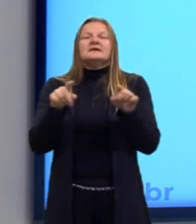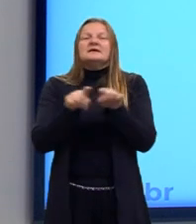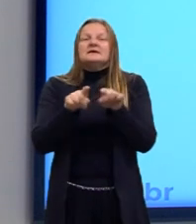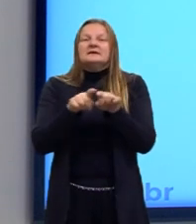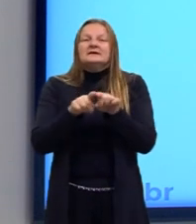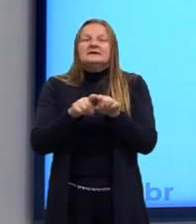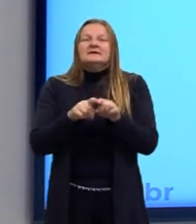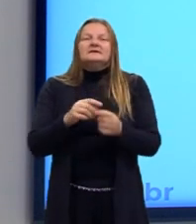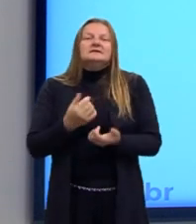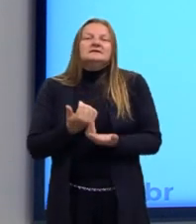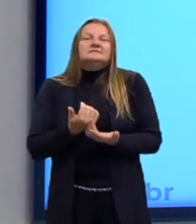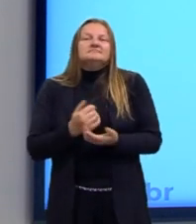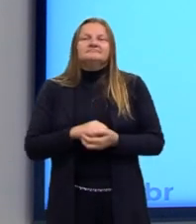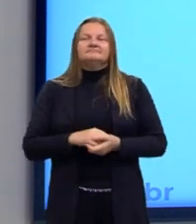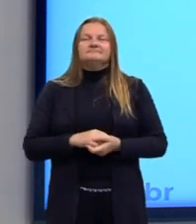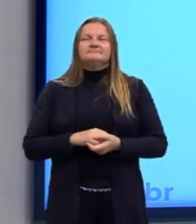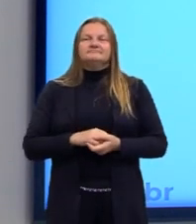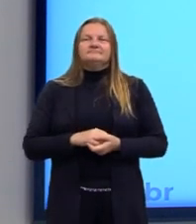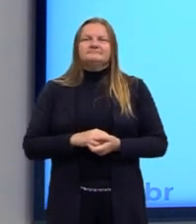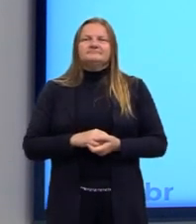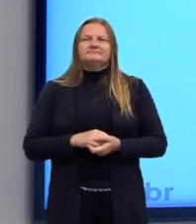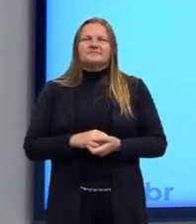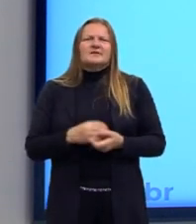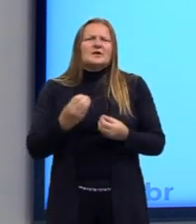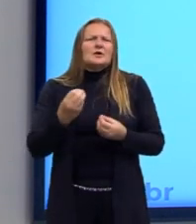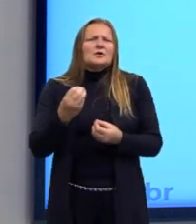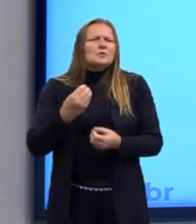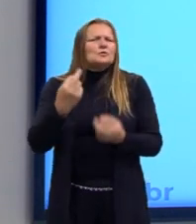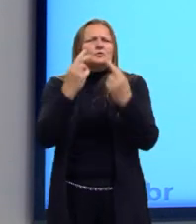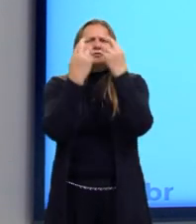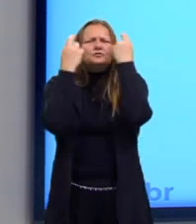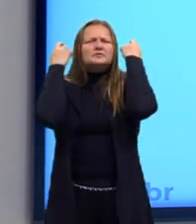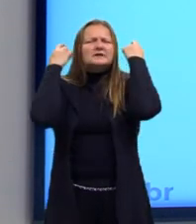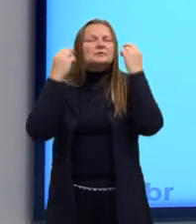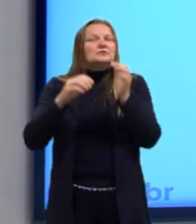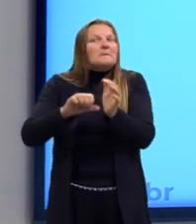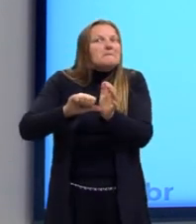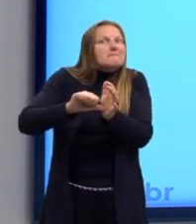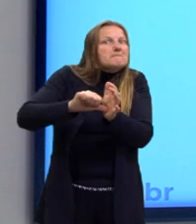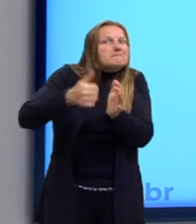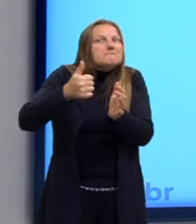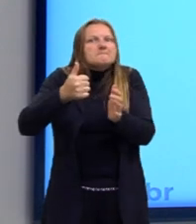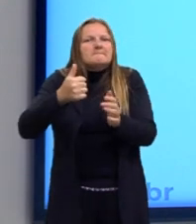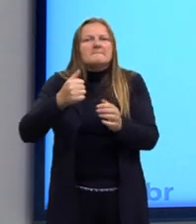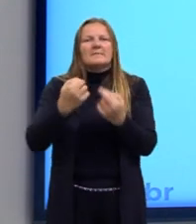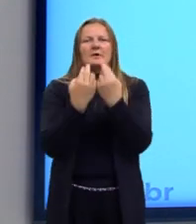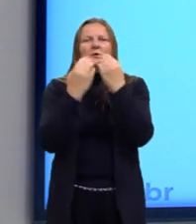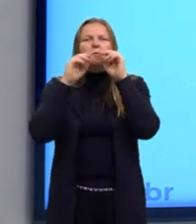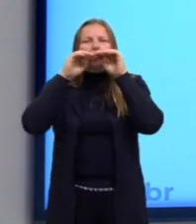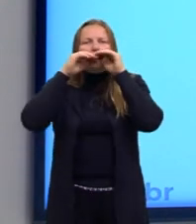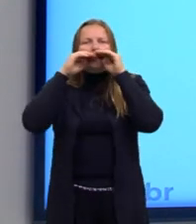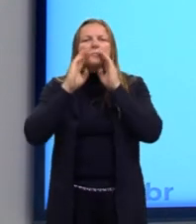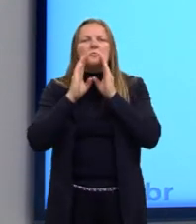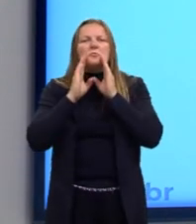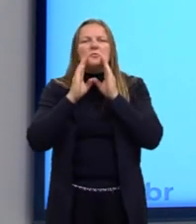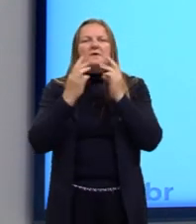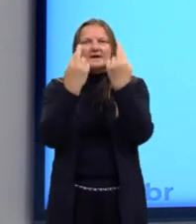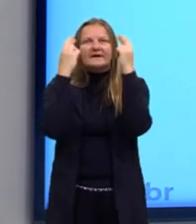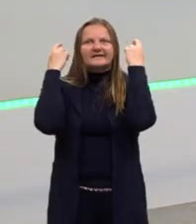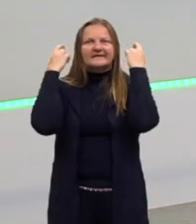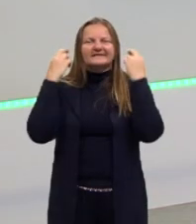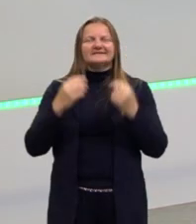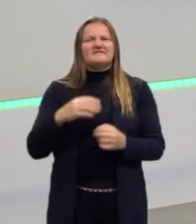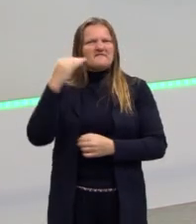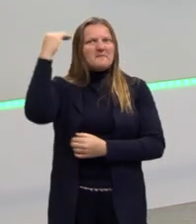a ironia falava de coisas que não eram tão importantes para eles. Mas sim a tragédia. Por isso, a famosa tragédia grega. Sempre aparece isso por aí.